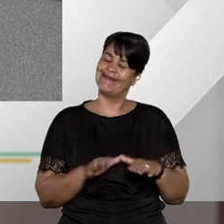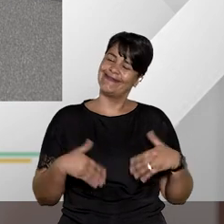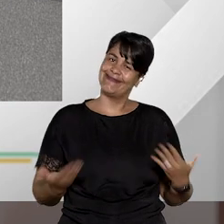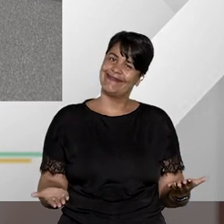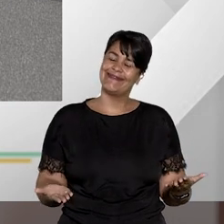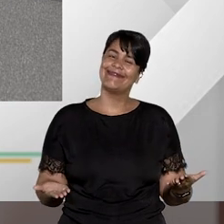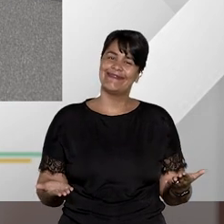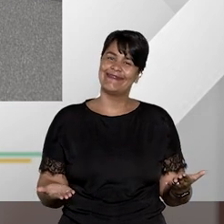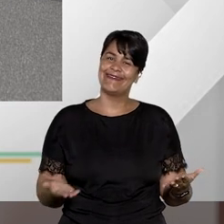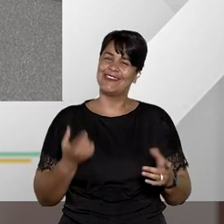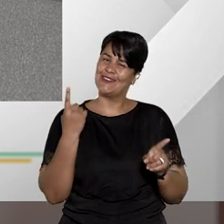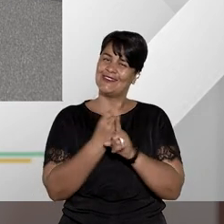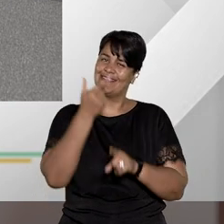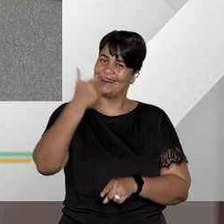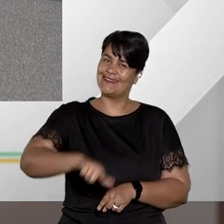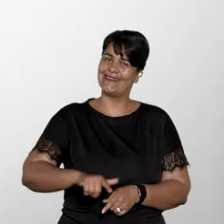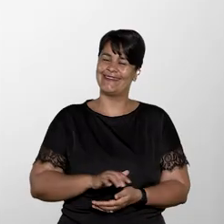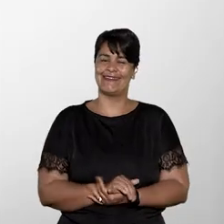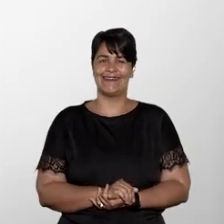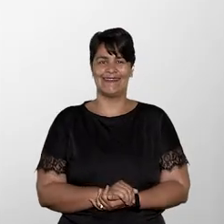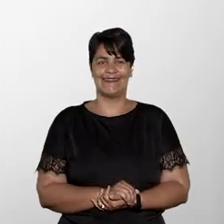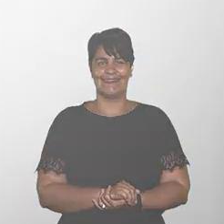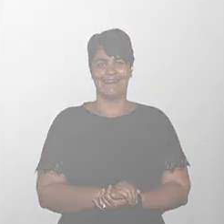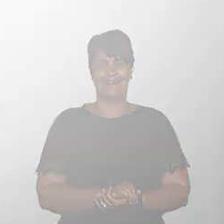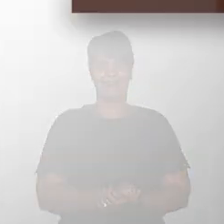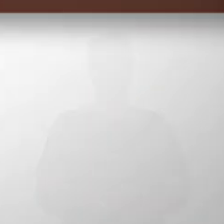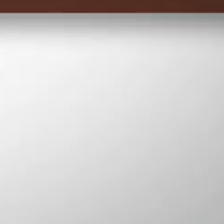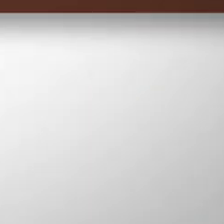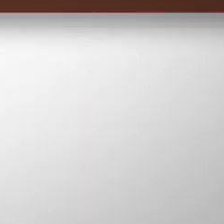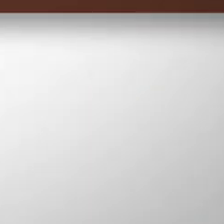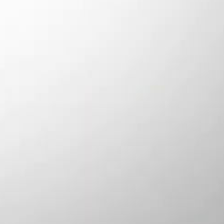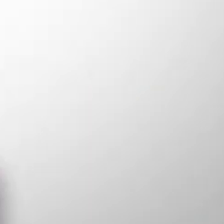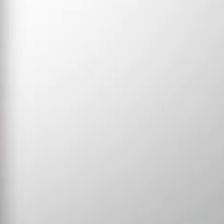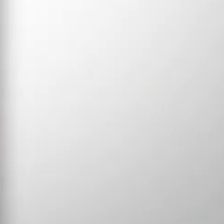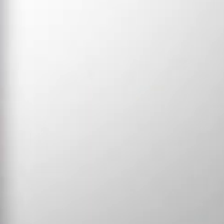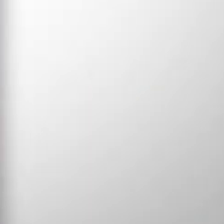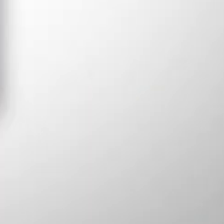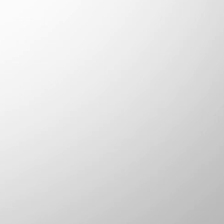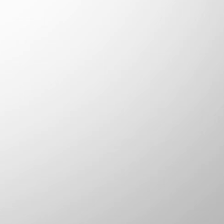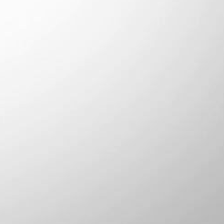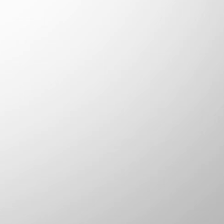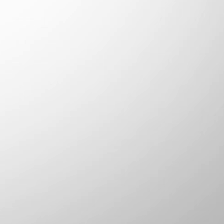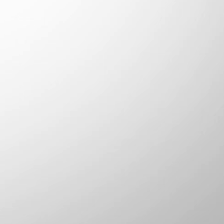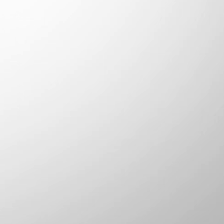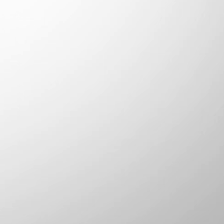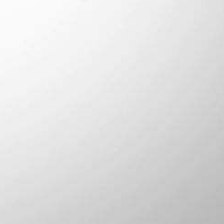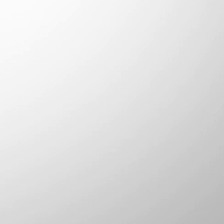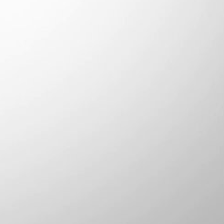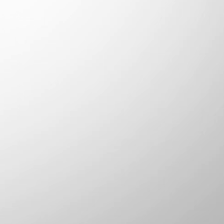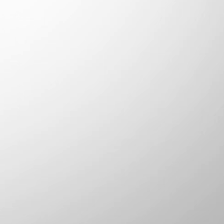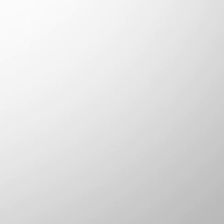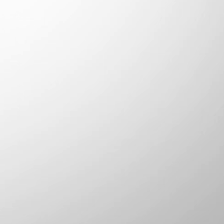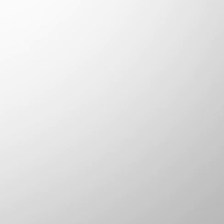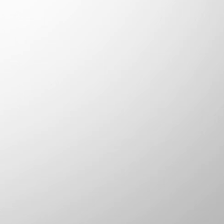isso pessoal a gente se encontra Música Música Música